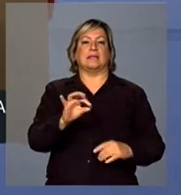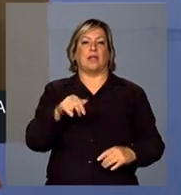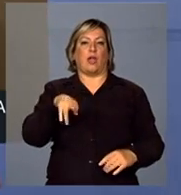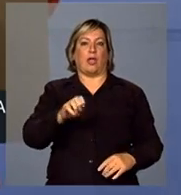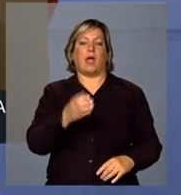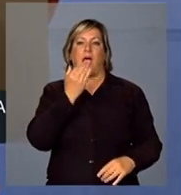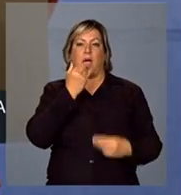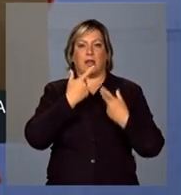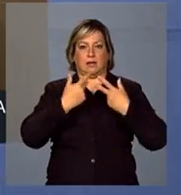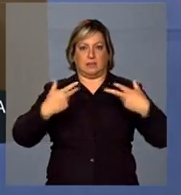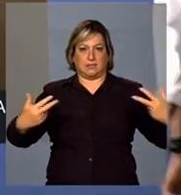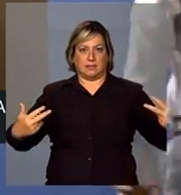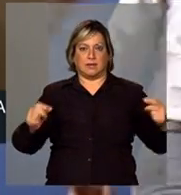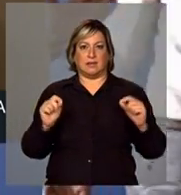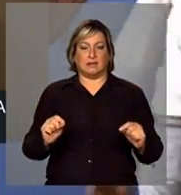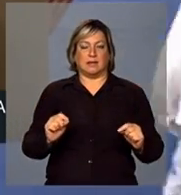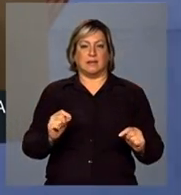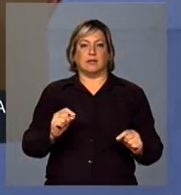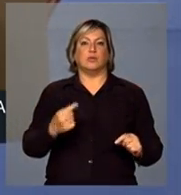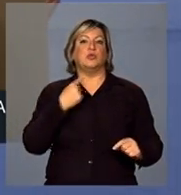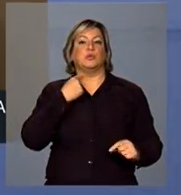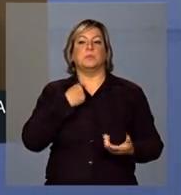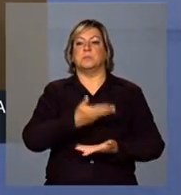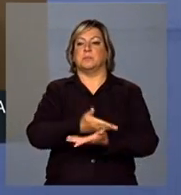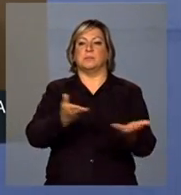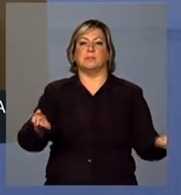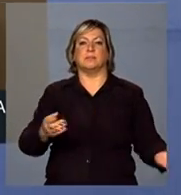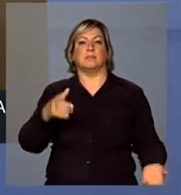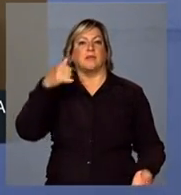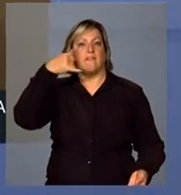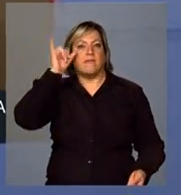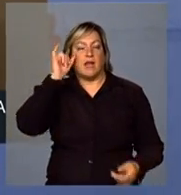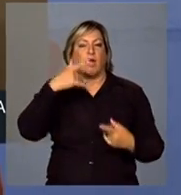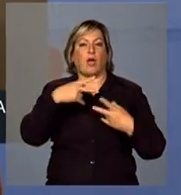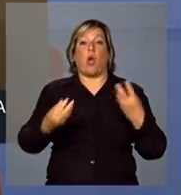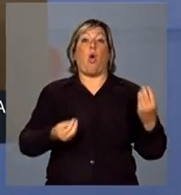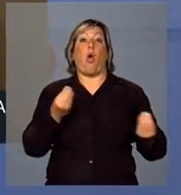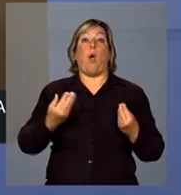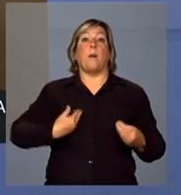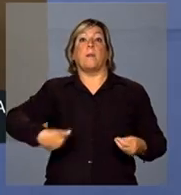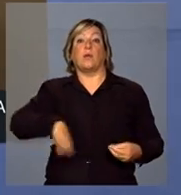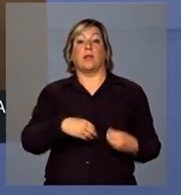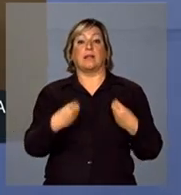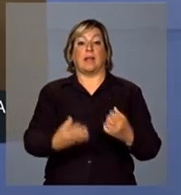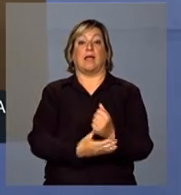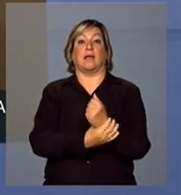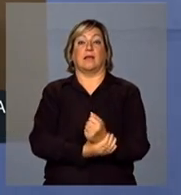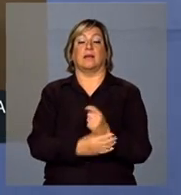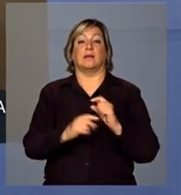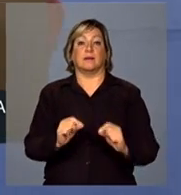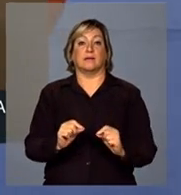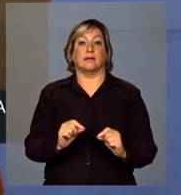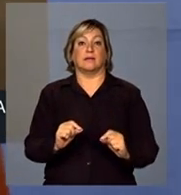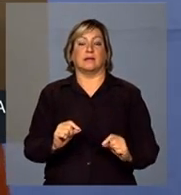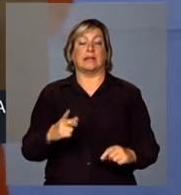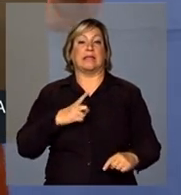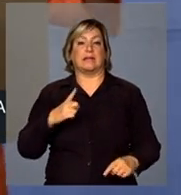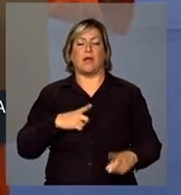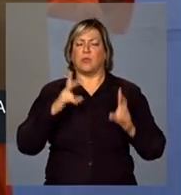dos rebanhos. Como é que nós garantimos que haja